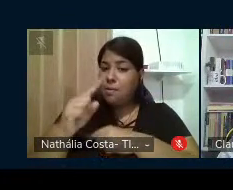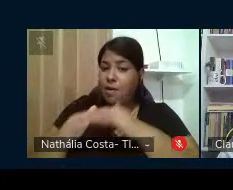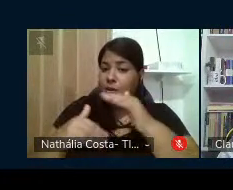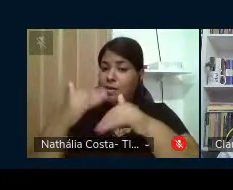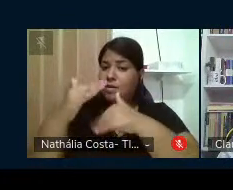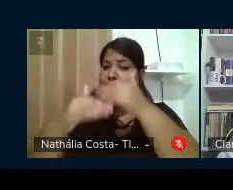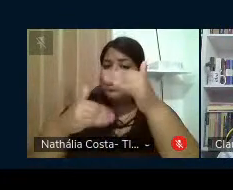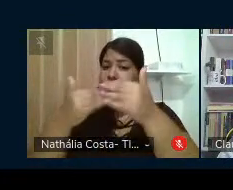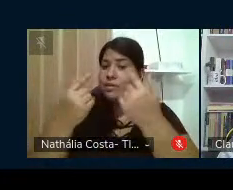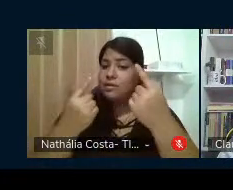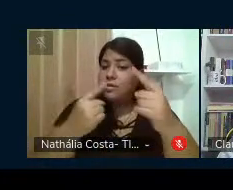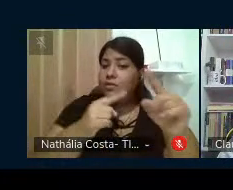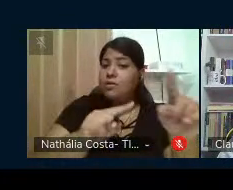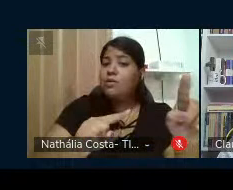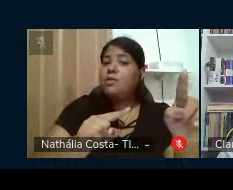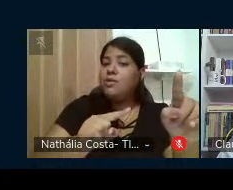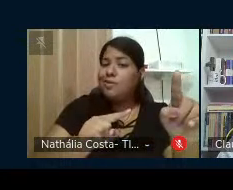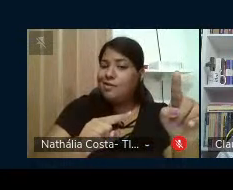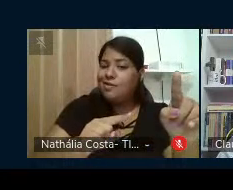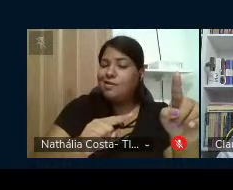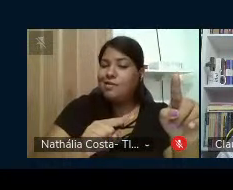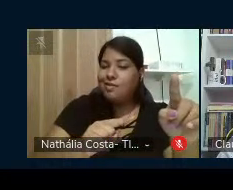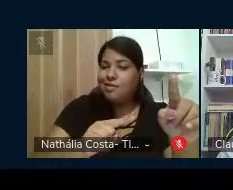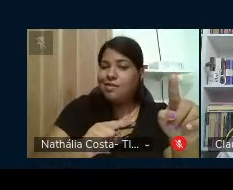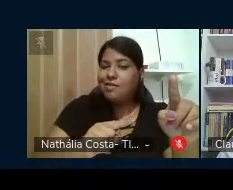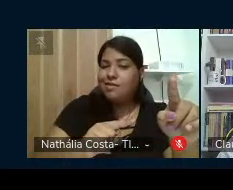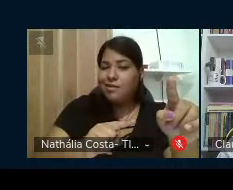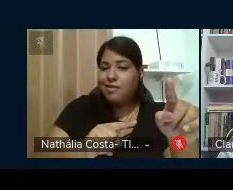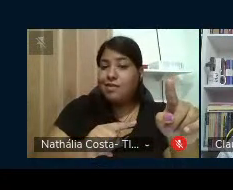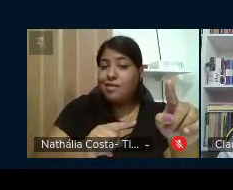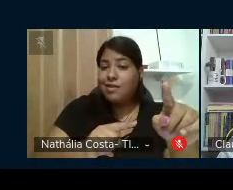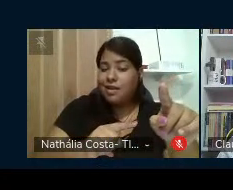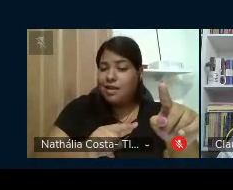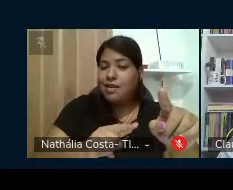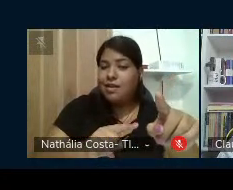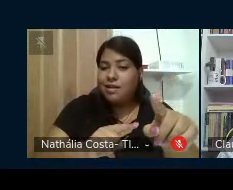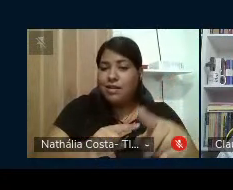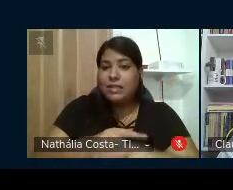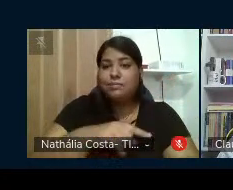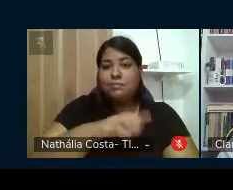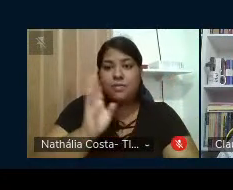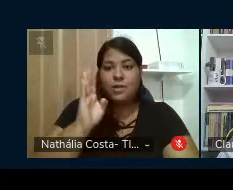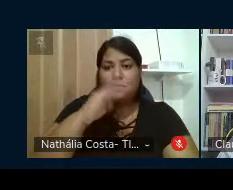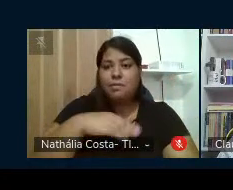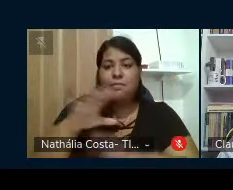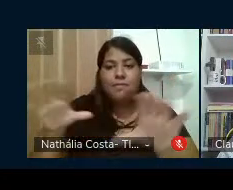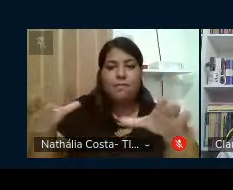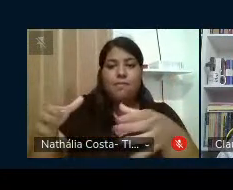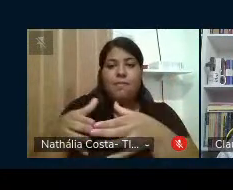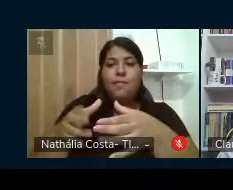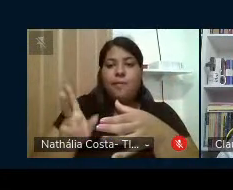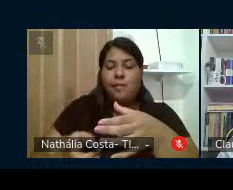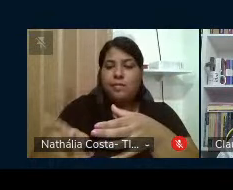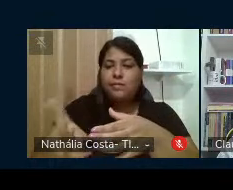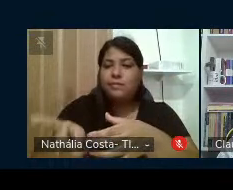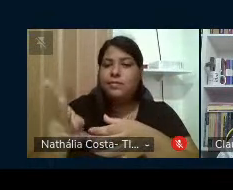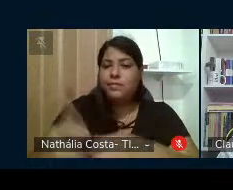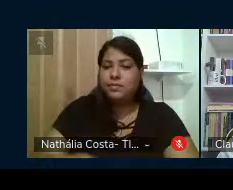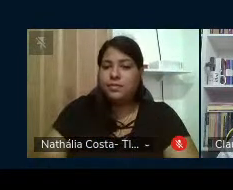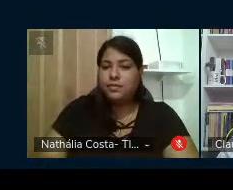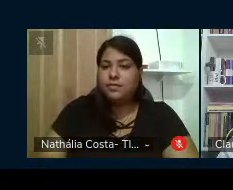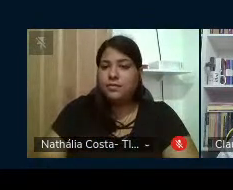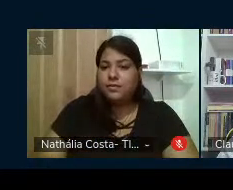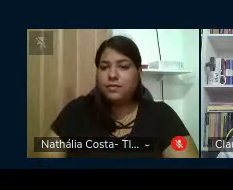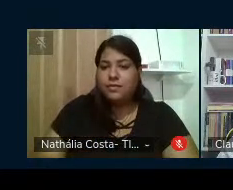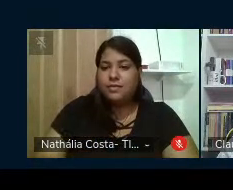as forças progressistas Contra os nazifascistas Que voltaram a se agrupar